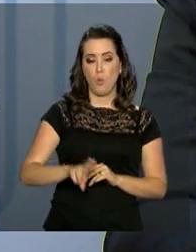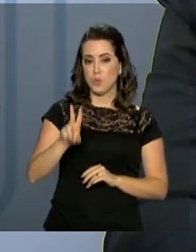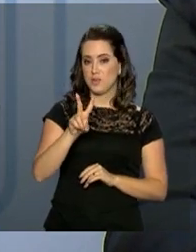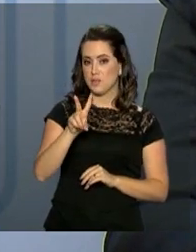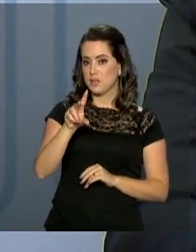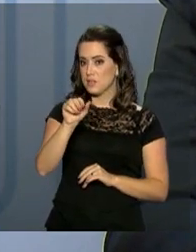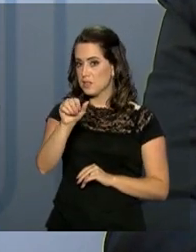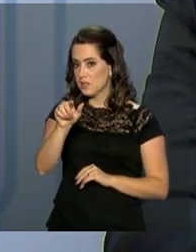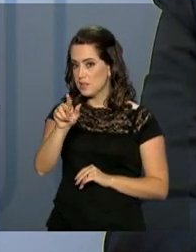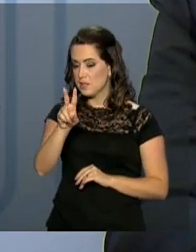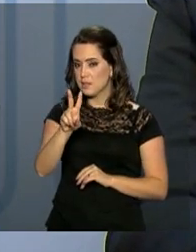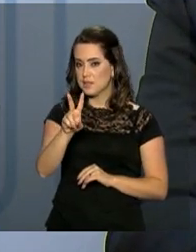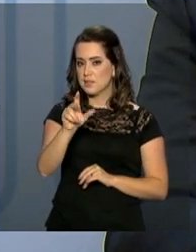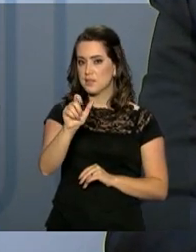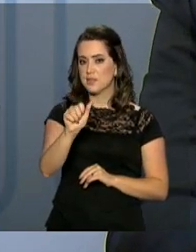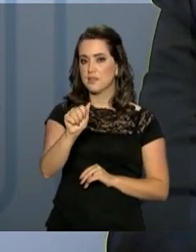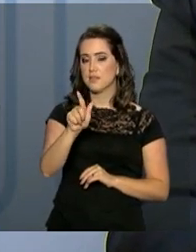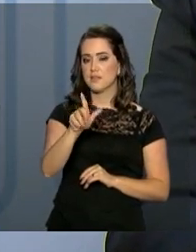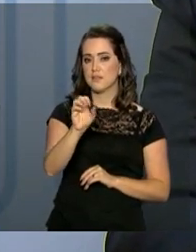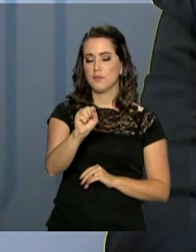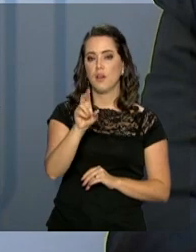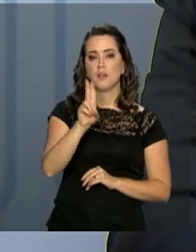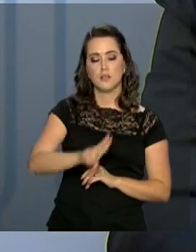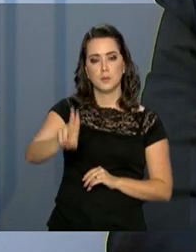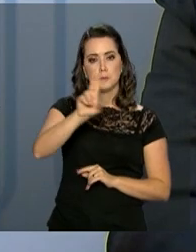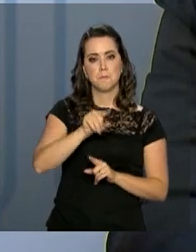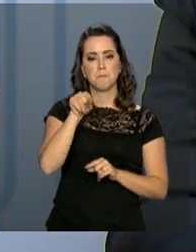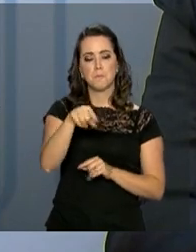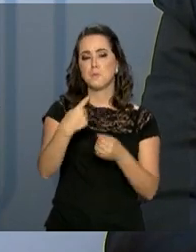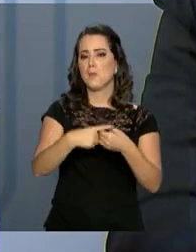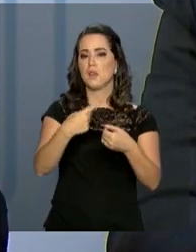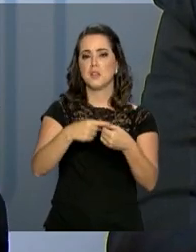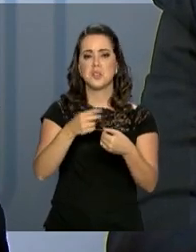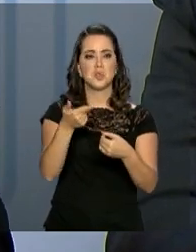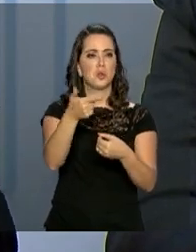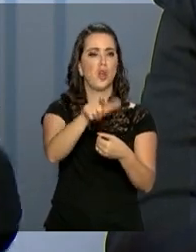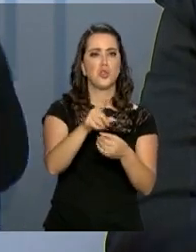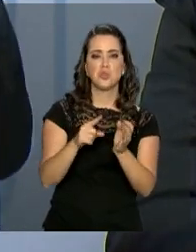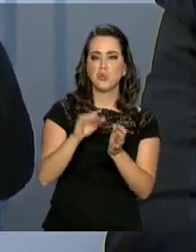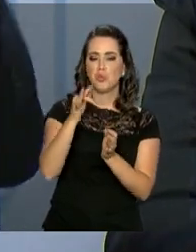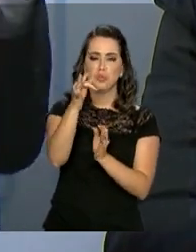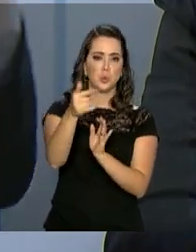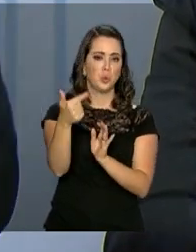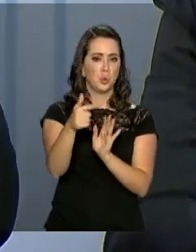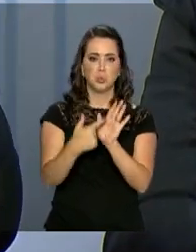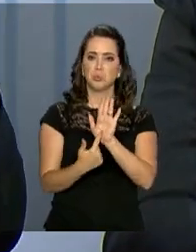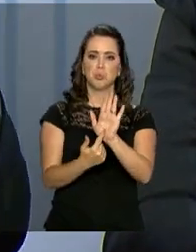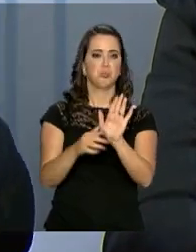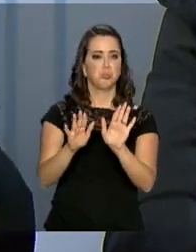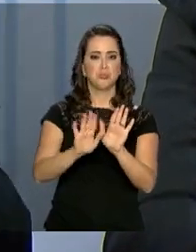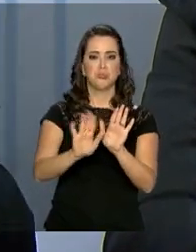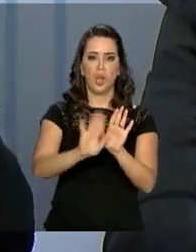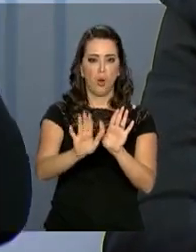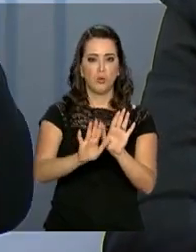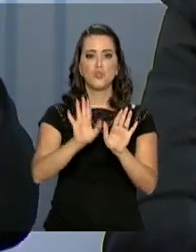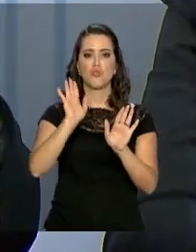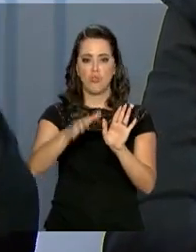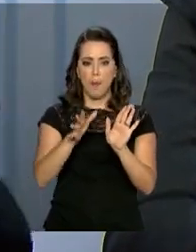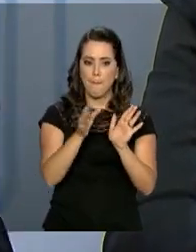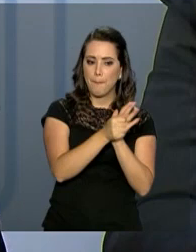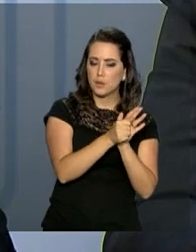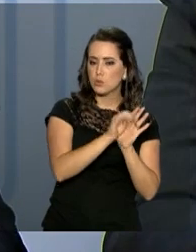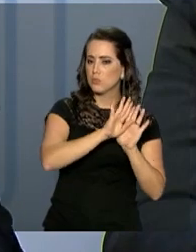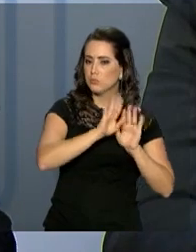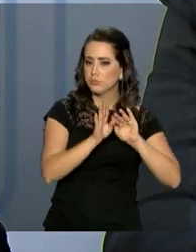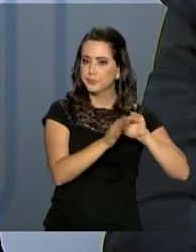número de unidades e essa cidade não aparecerá mais para o 11º. Então não haverá mais